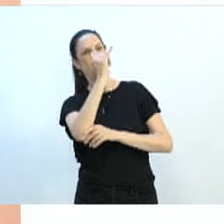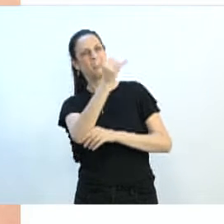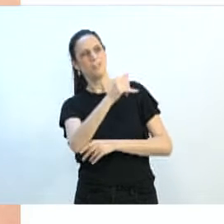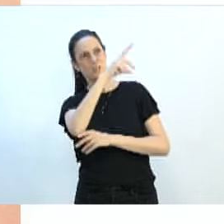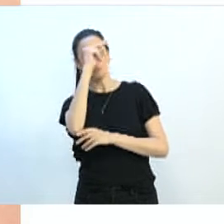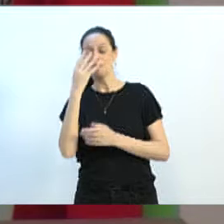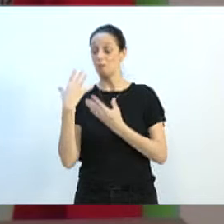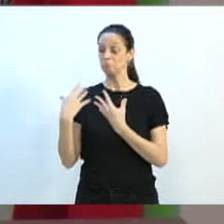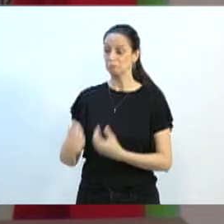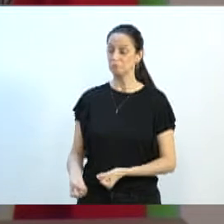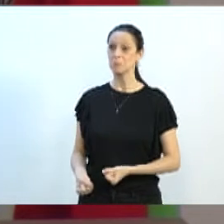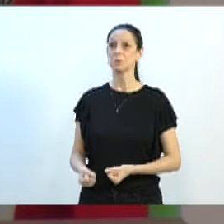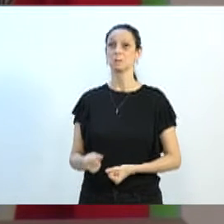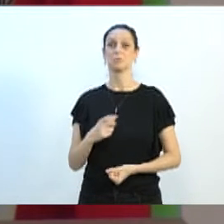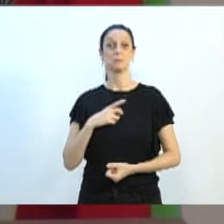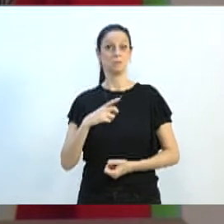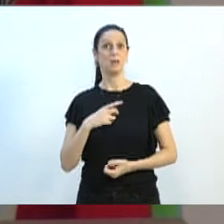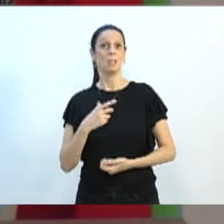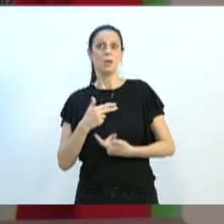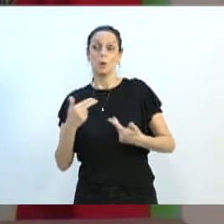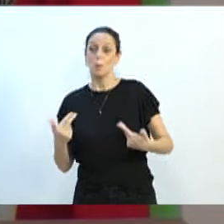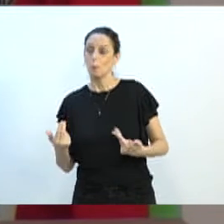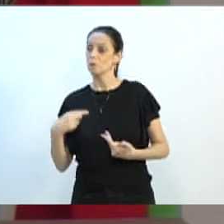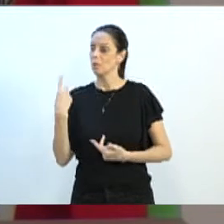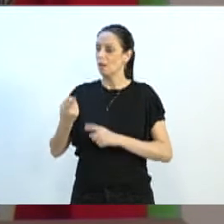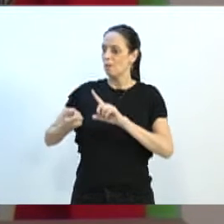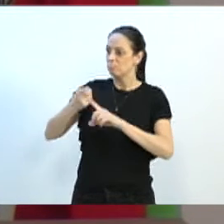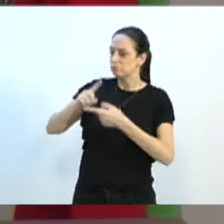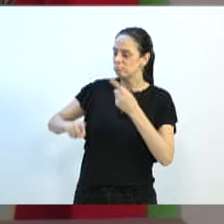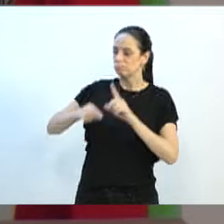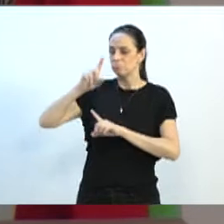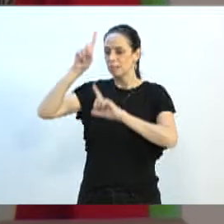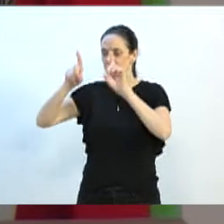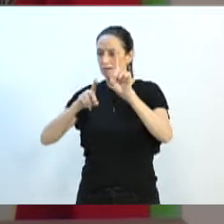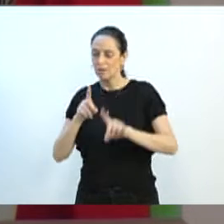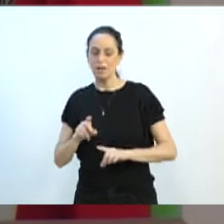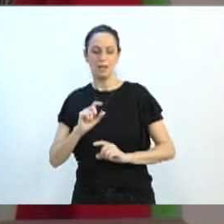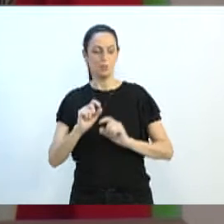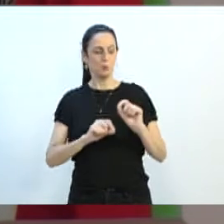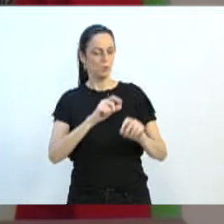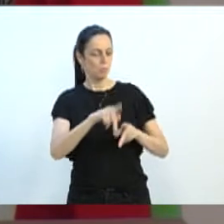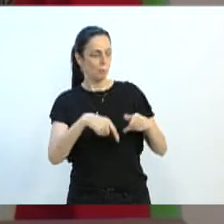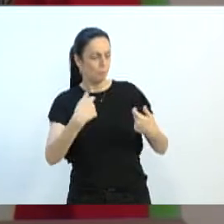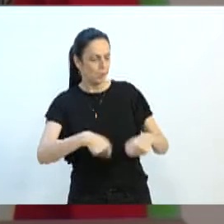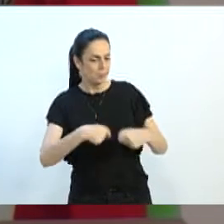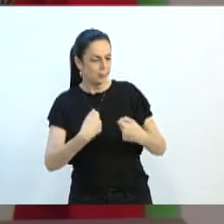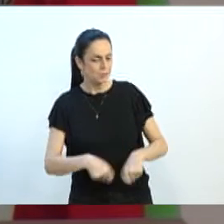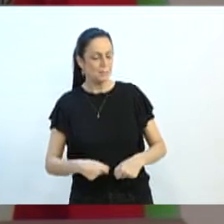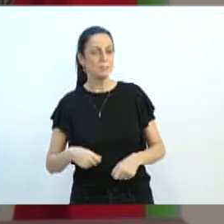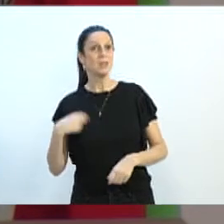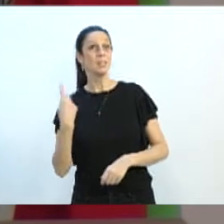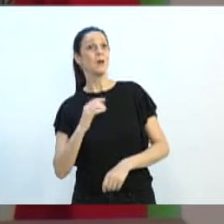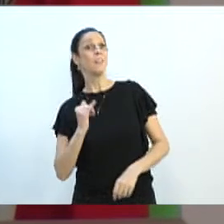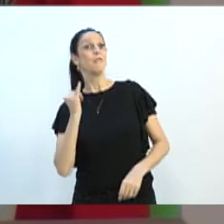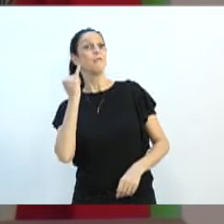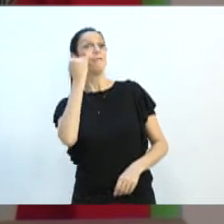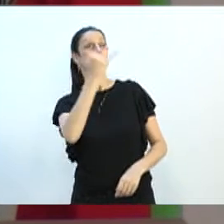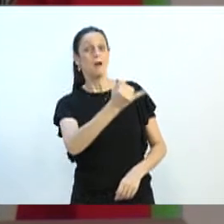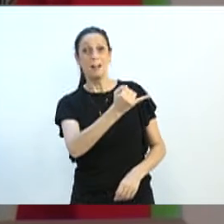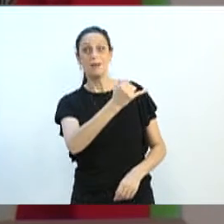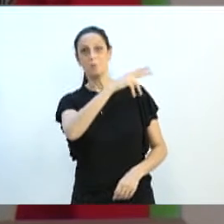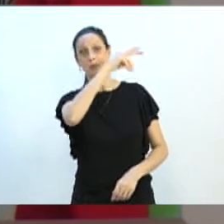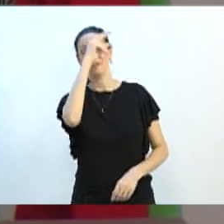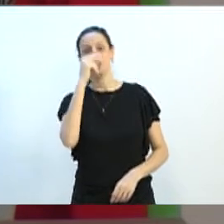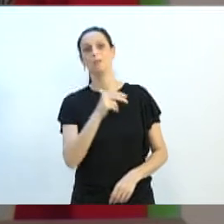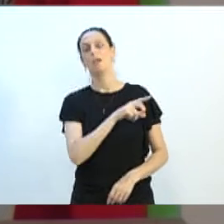sustentando, que surgem de diálogos, vereadora Silmara, de necessidades da população, e muitas vezes não tem a resposta no tempo certo que